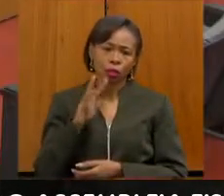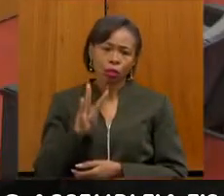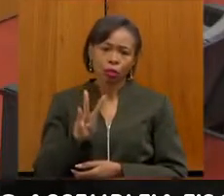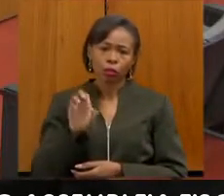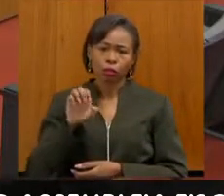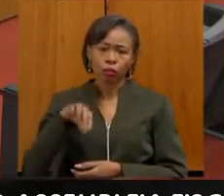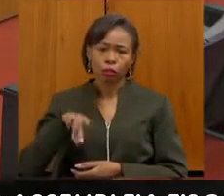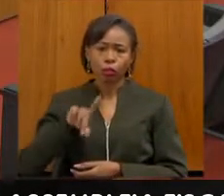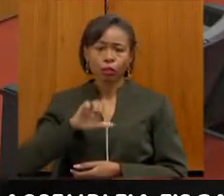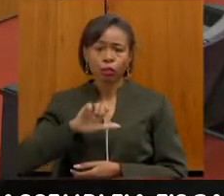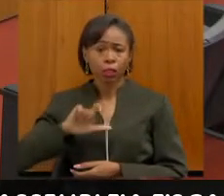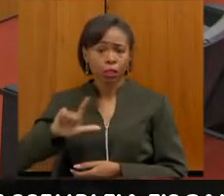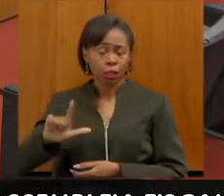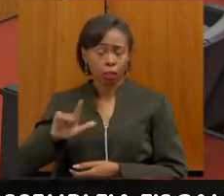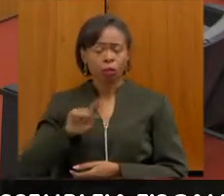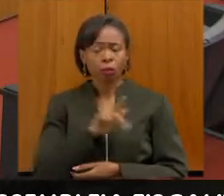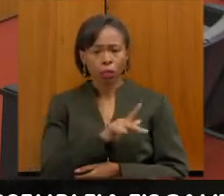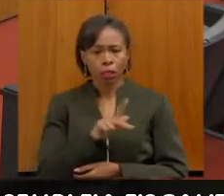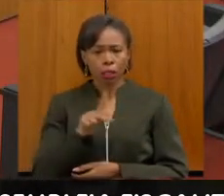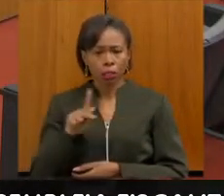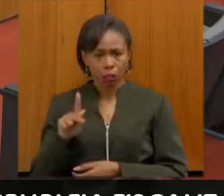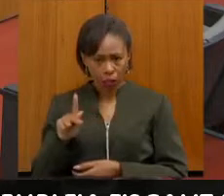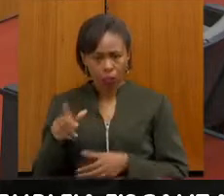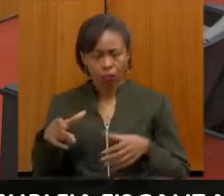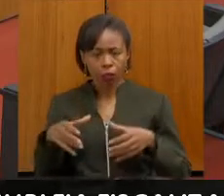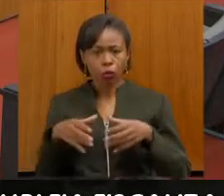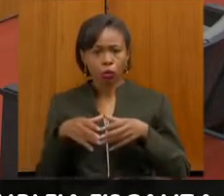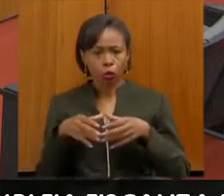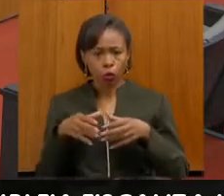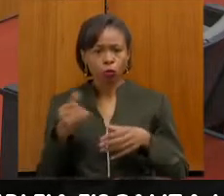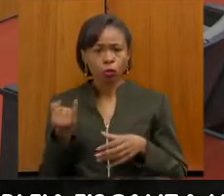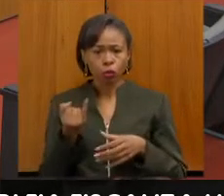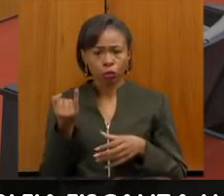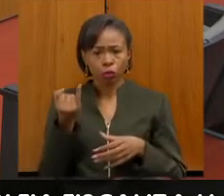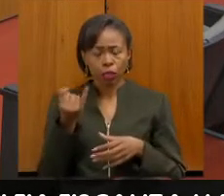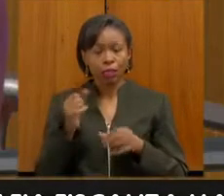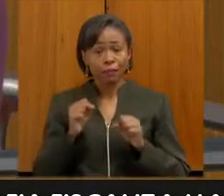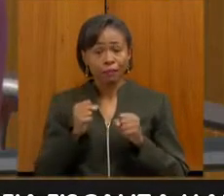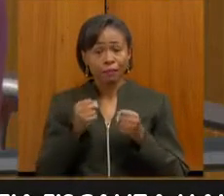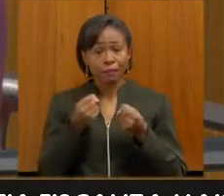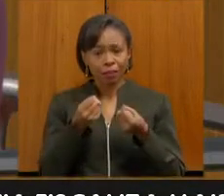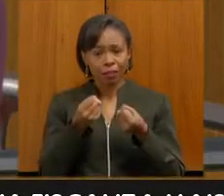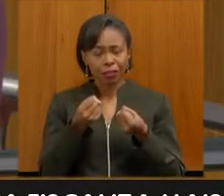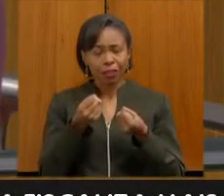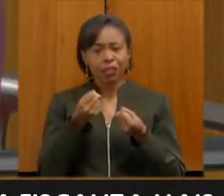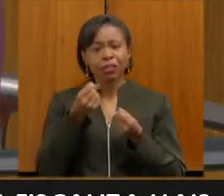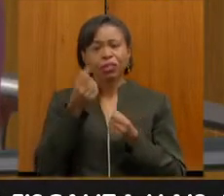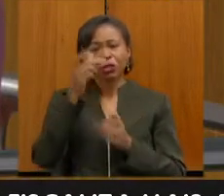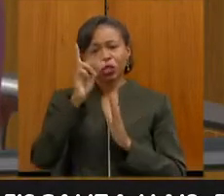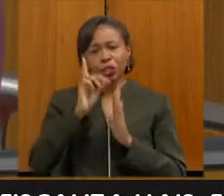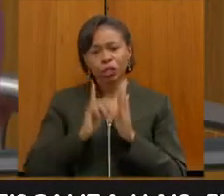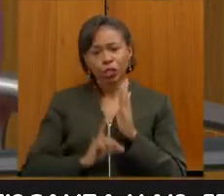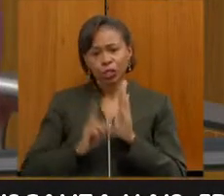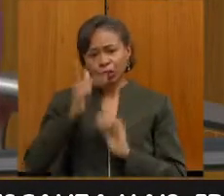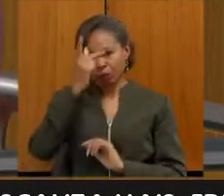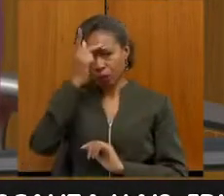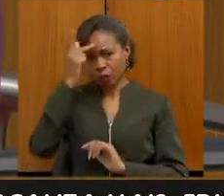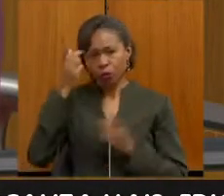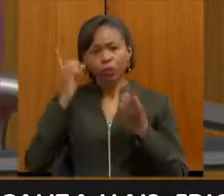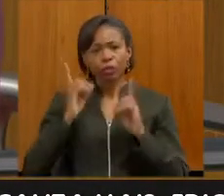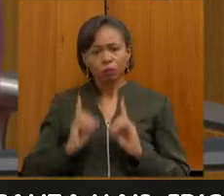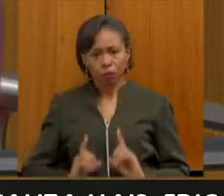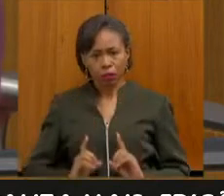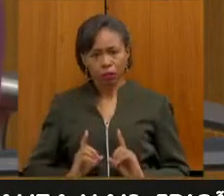Mesquita como presidente desta importante comissão que é de defesa dos direitos da pessoa com deficiência por